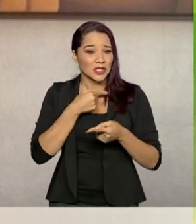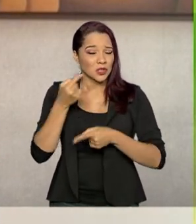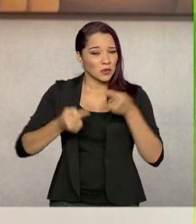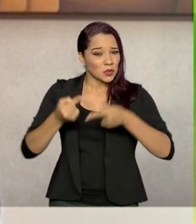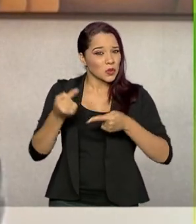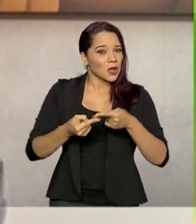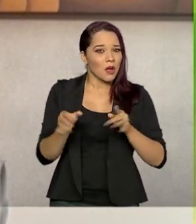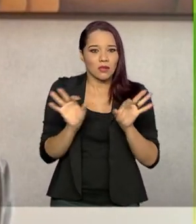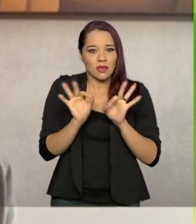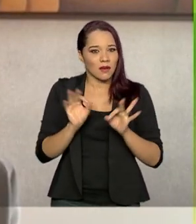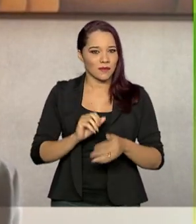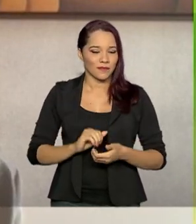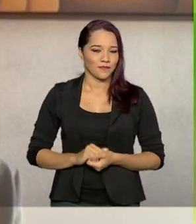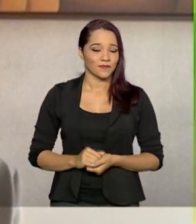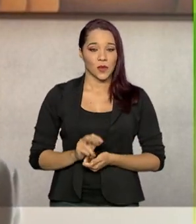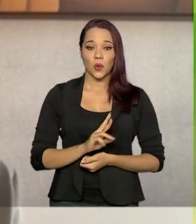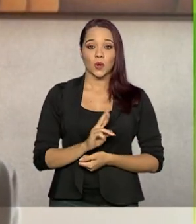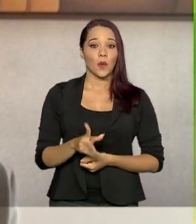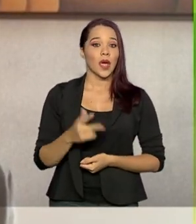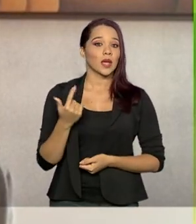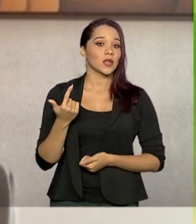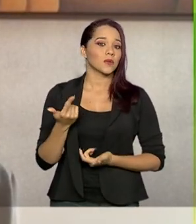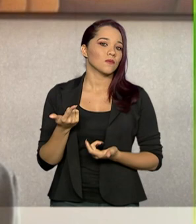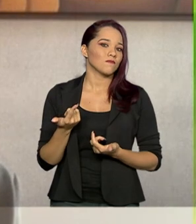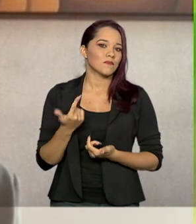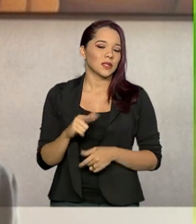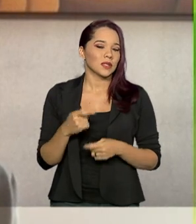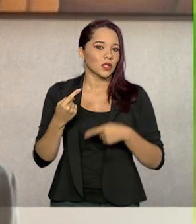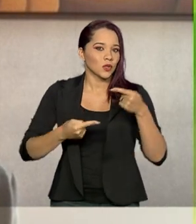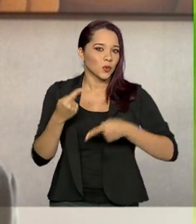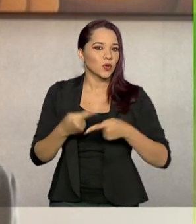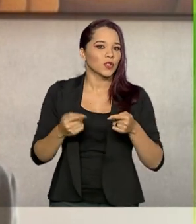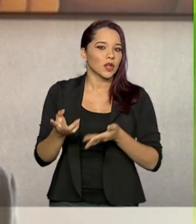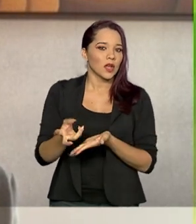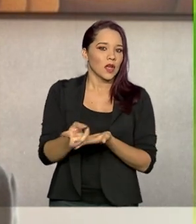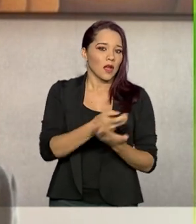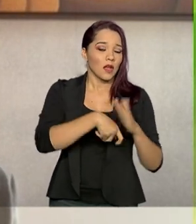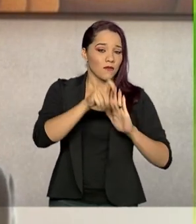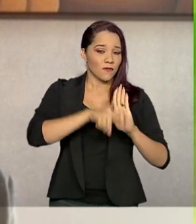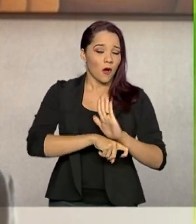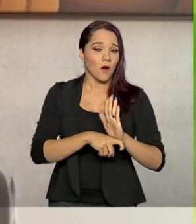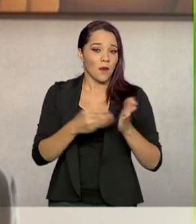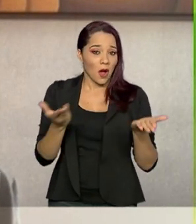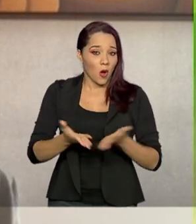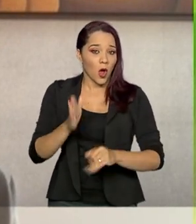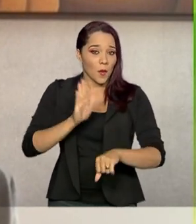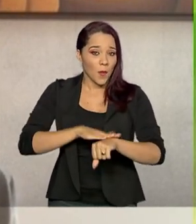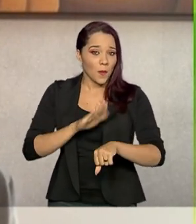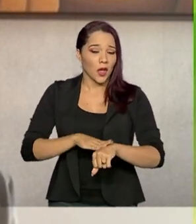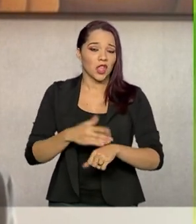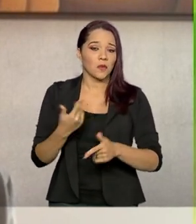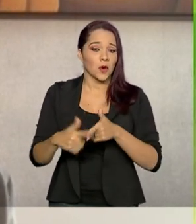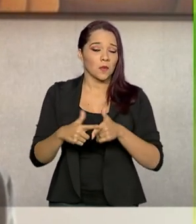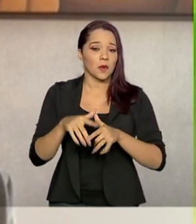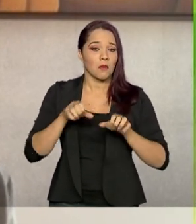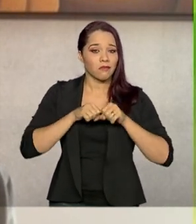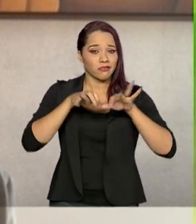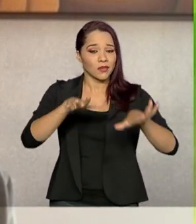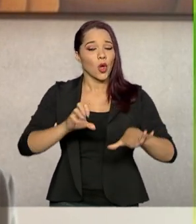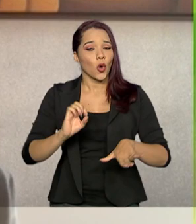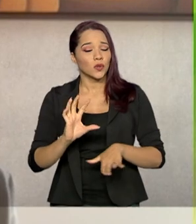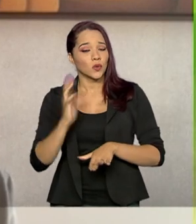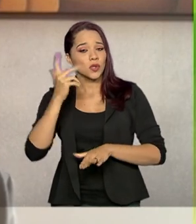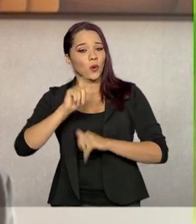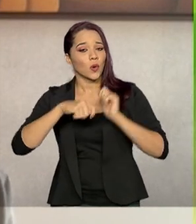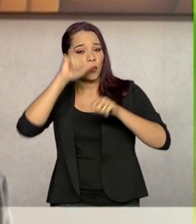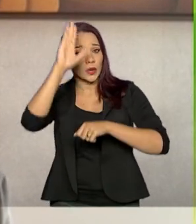feito. Então, não é que a gente não deva discutir reforma tributária nesse momento por conta da pandemia ou por conta da situação econômica